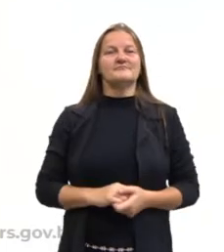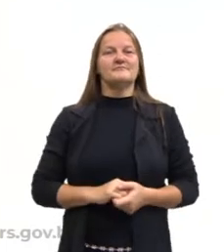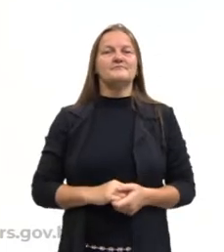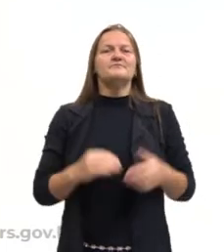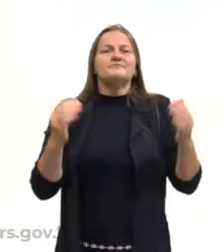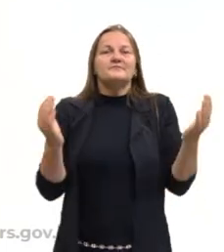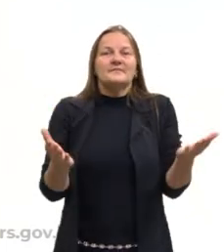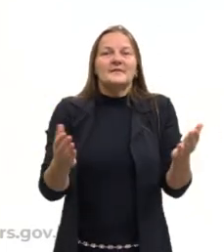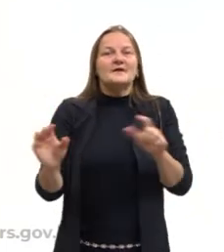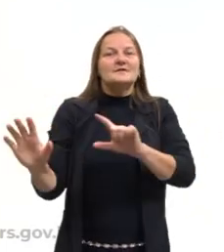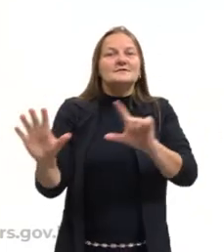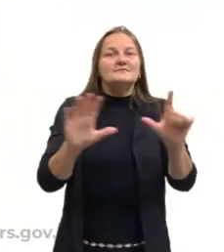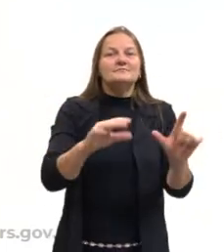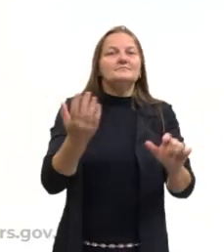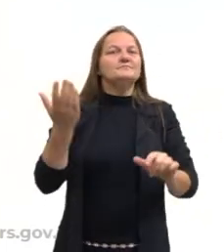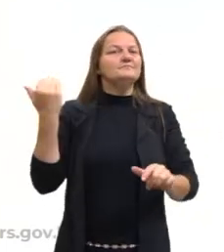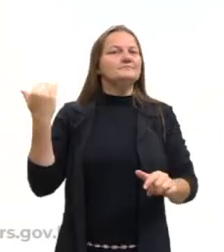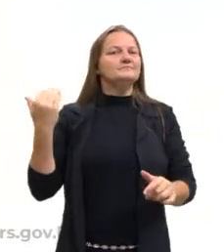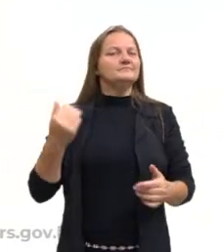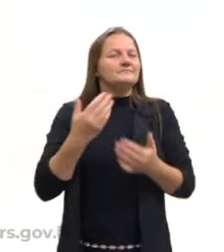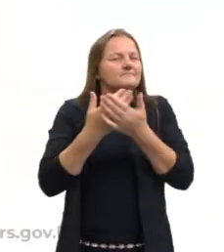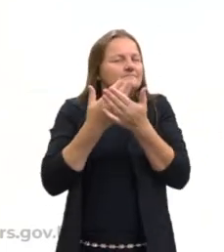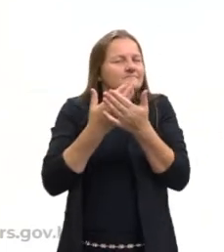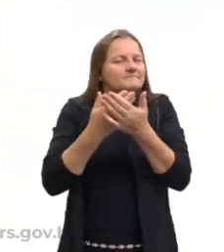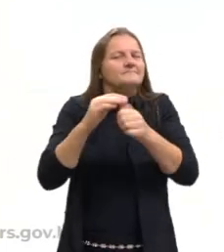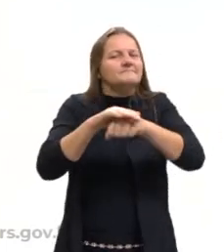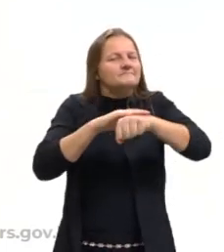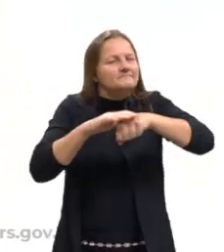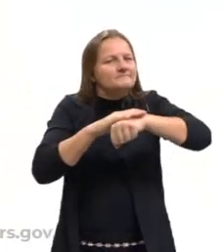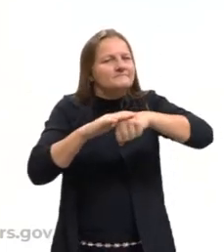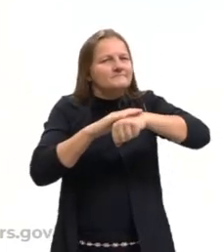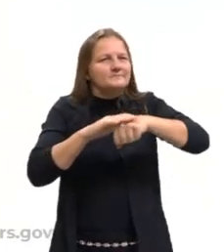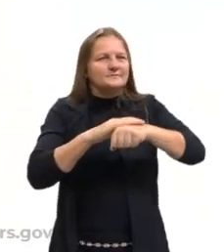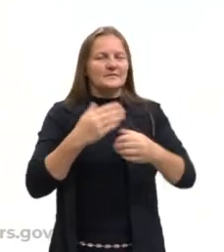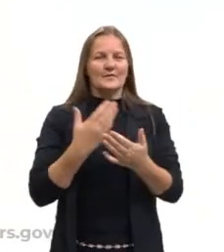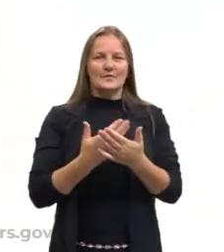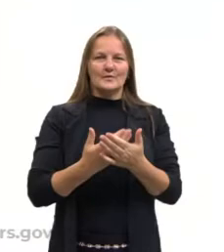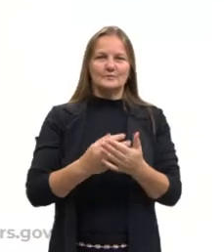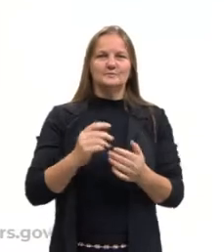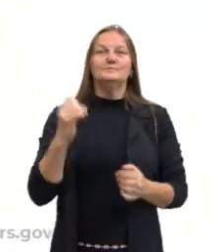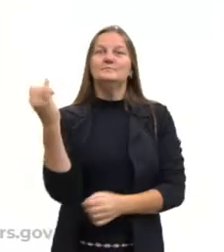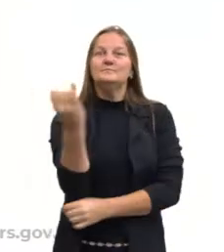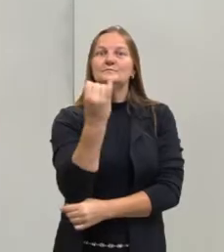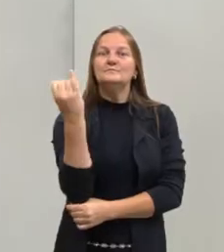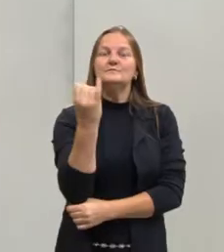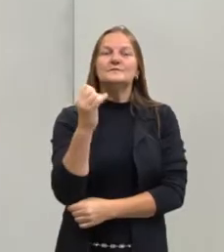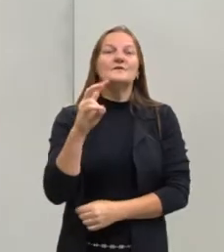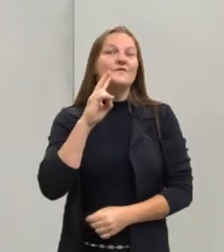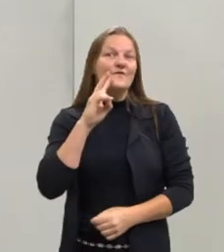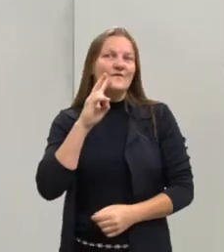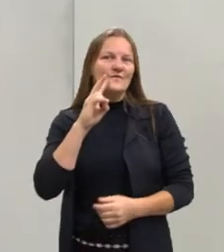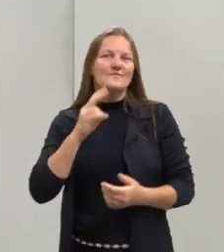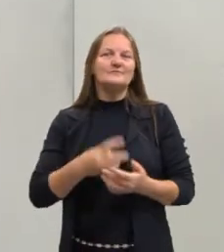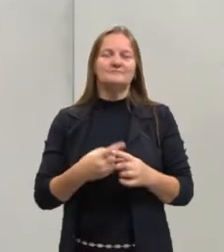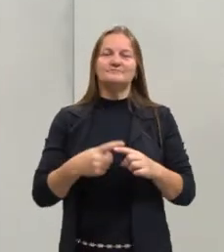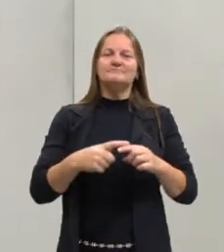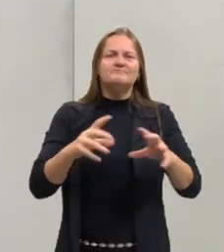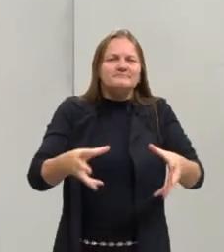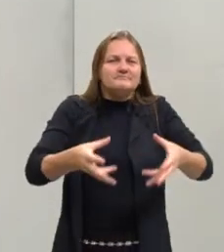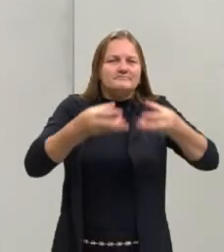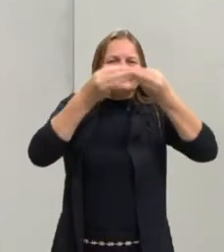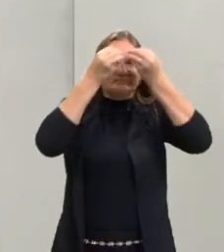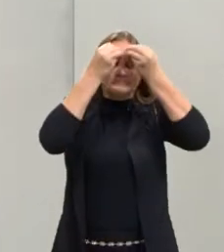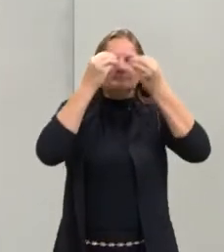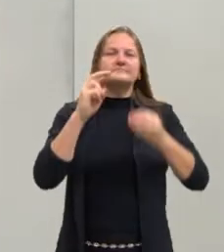Semana passada nós estávamos conversando sobre a importância do vocabulário, da aquisição de